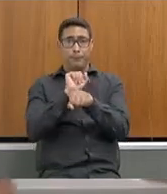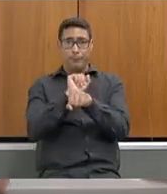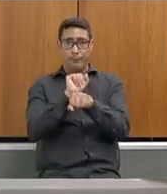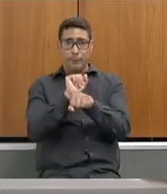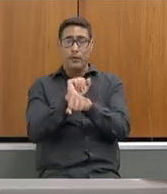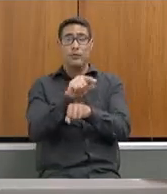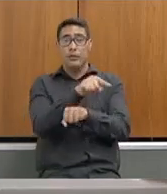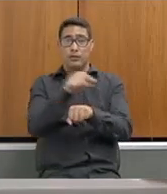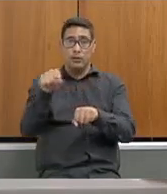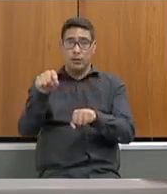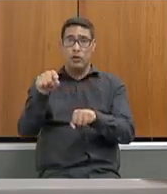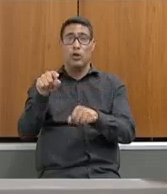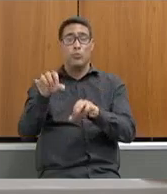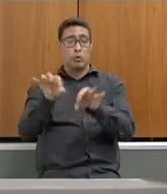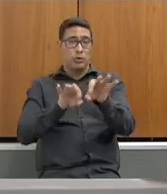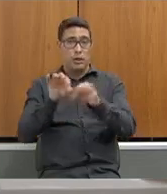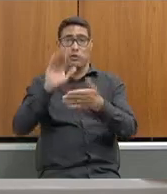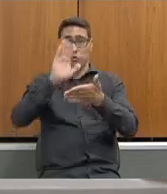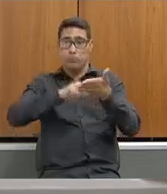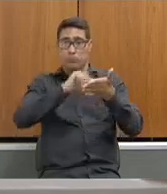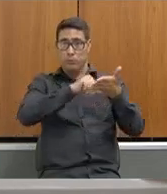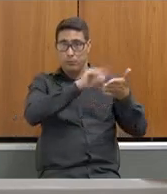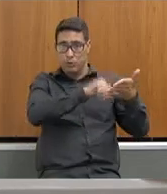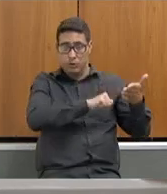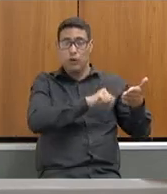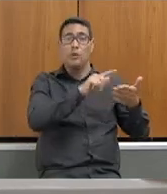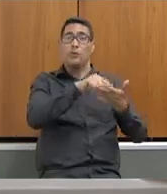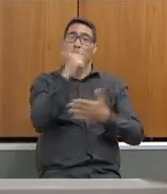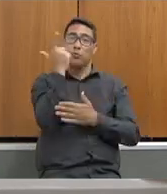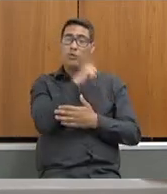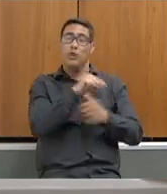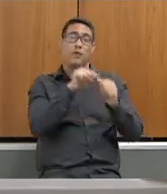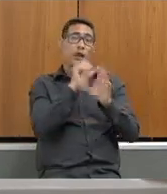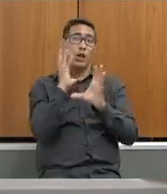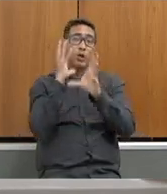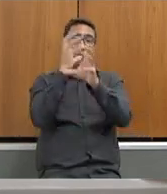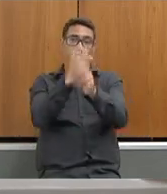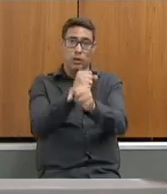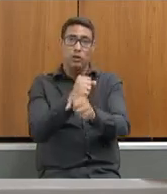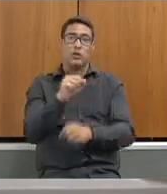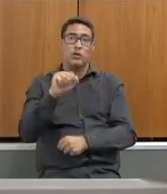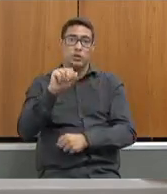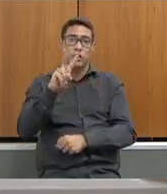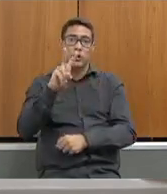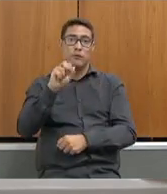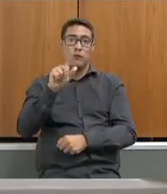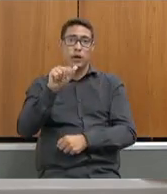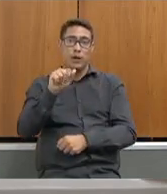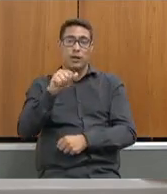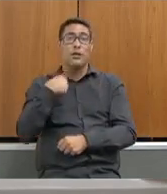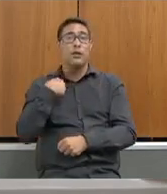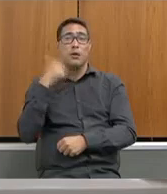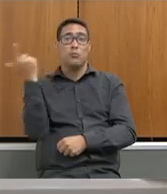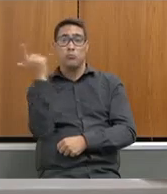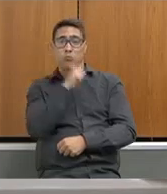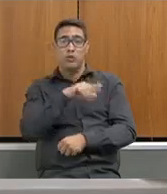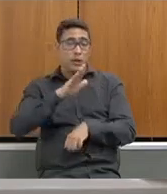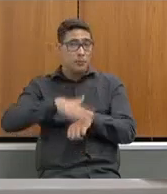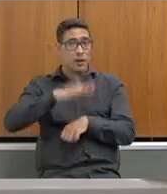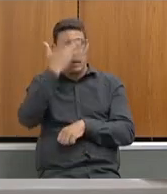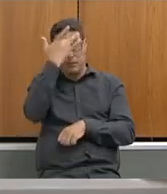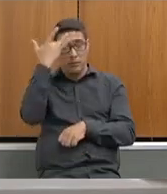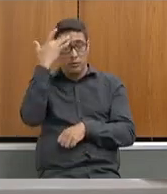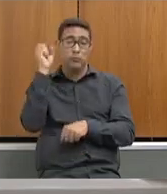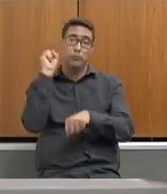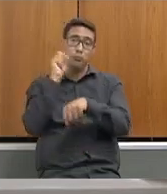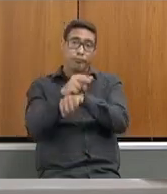mudança de rotação, acontecer, para que possamos refazer a contagem de vagas, tentando atender ainda mais nomeações nos próximos anos. Então, eu